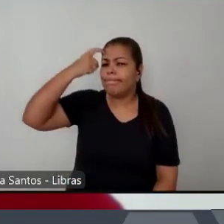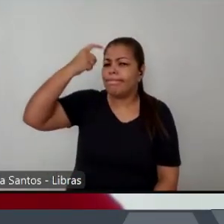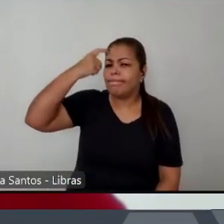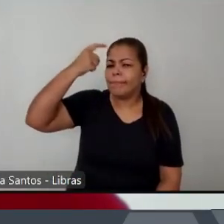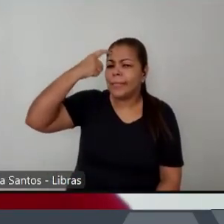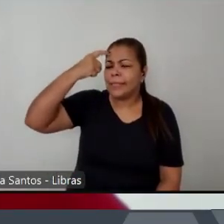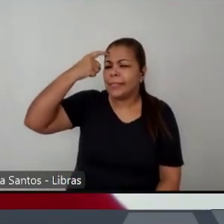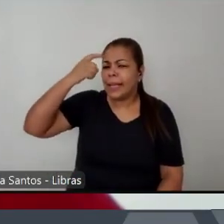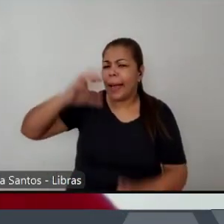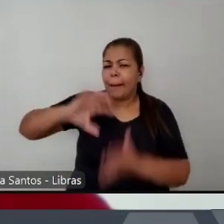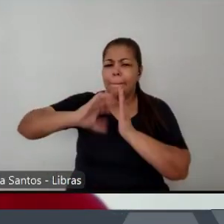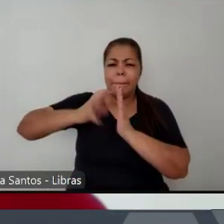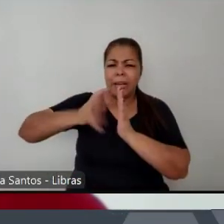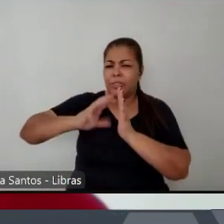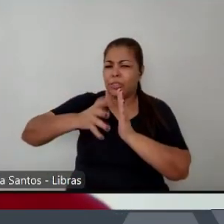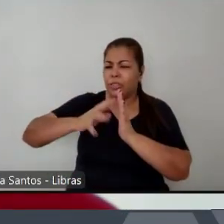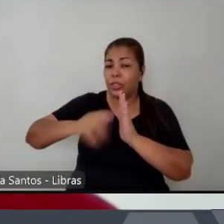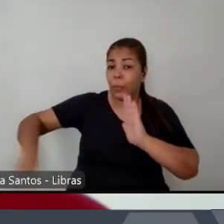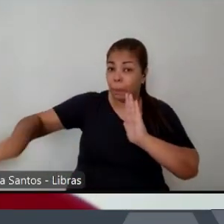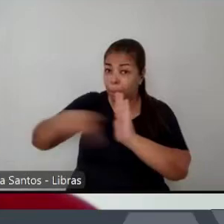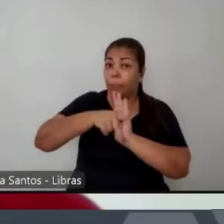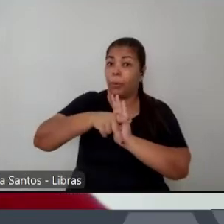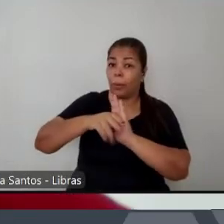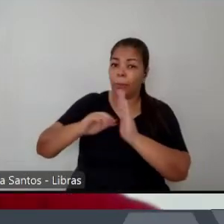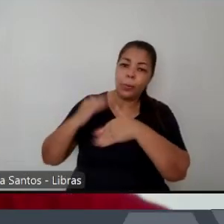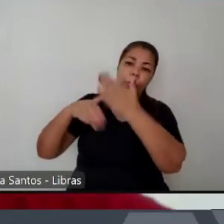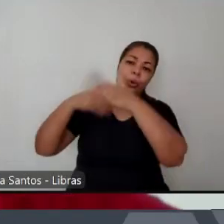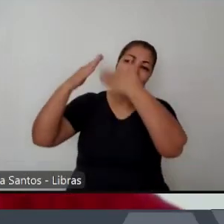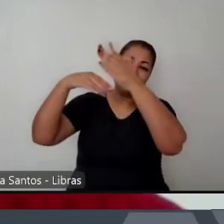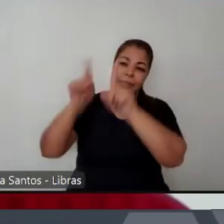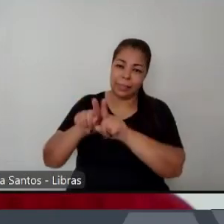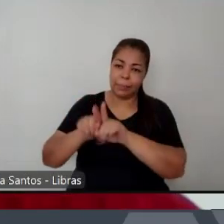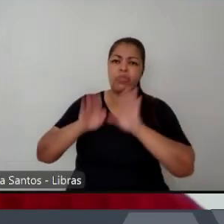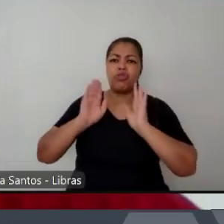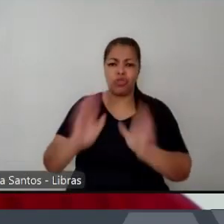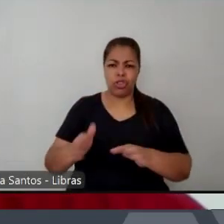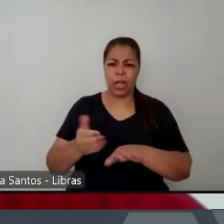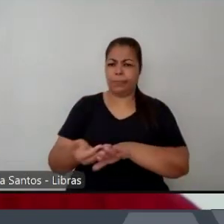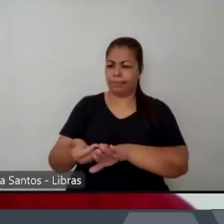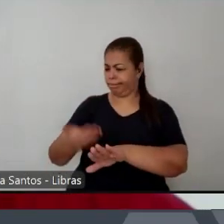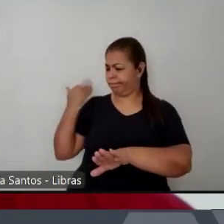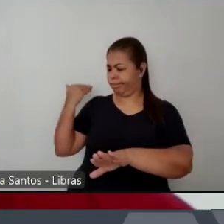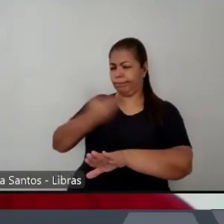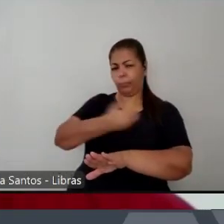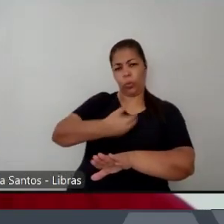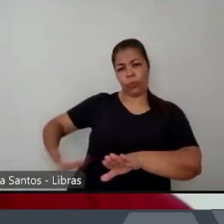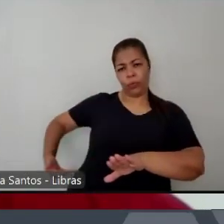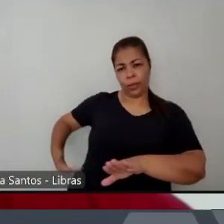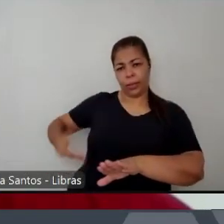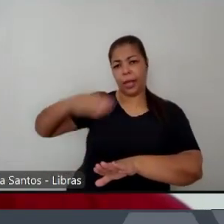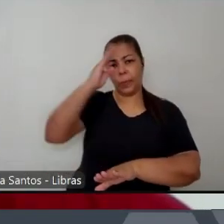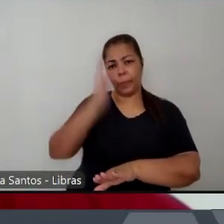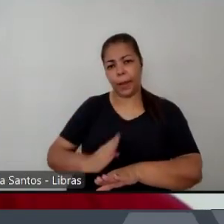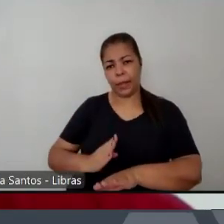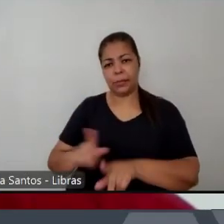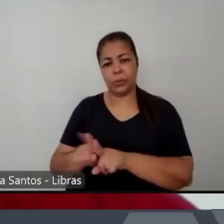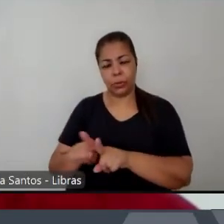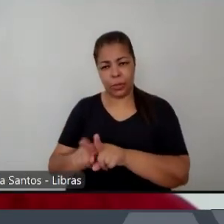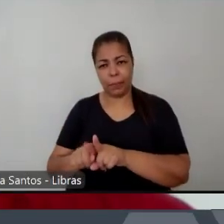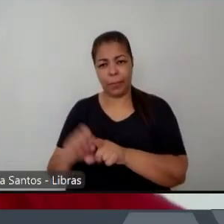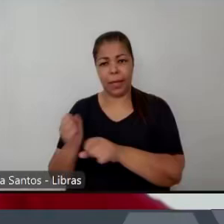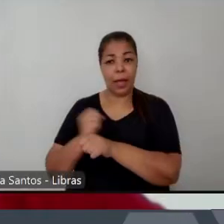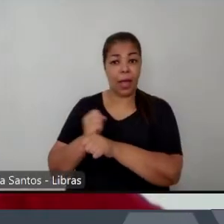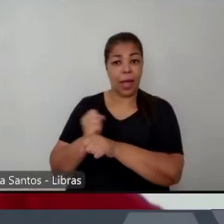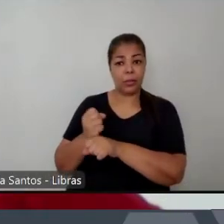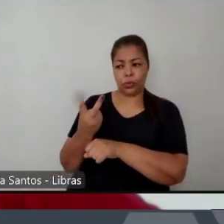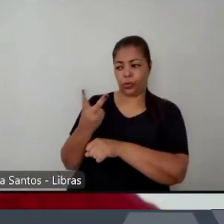dos partidos progressistas que governaram o Brasil nos últimos nos últimos 20 20 anos né